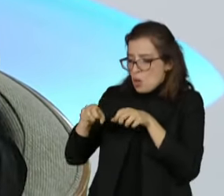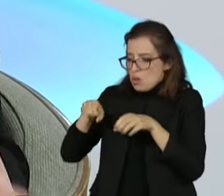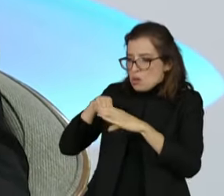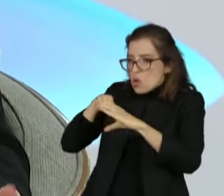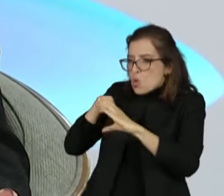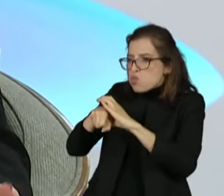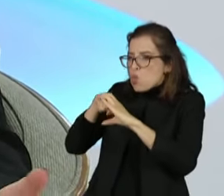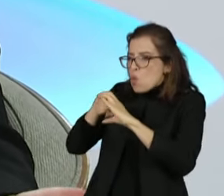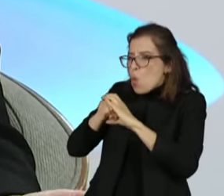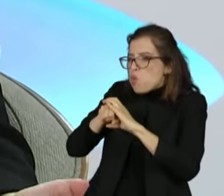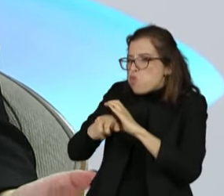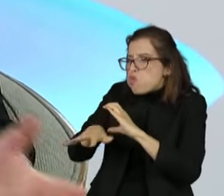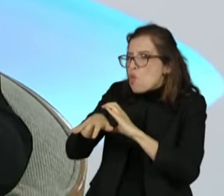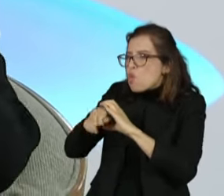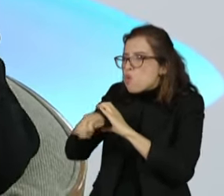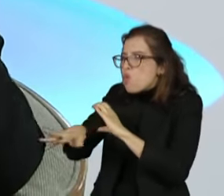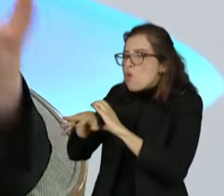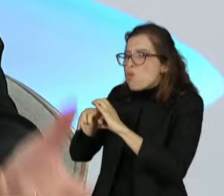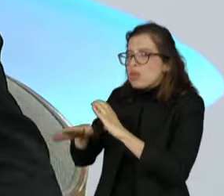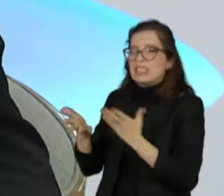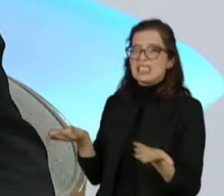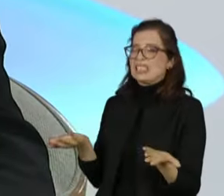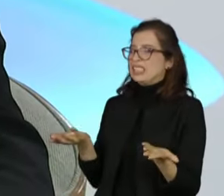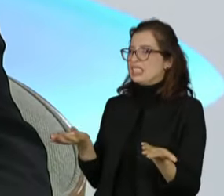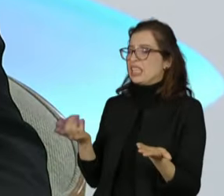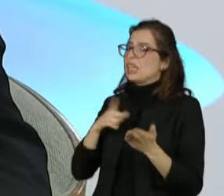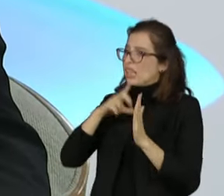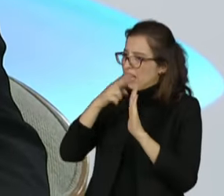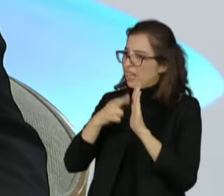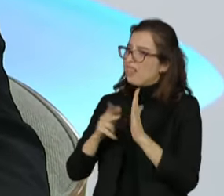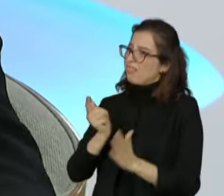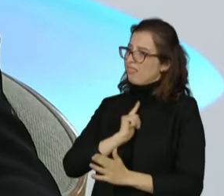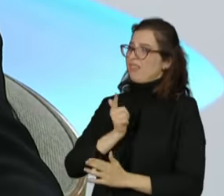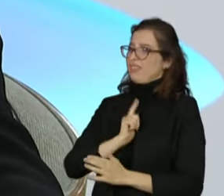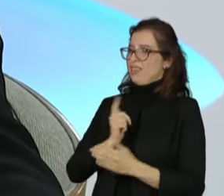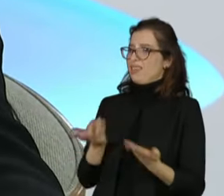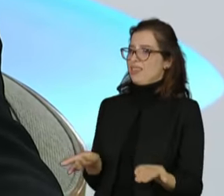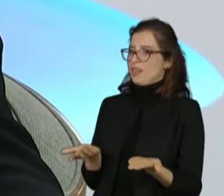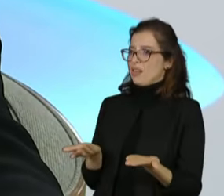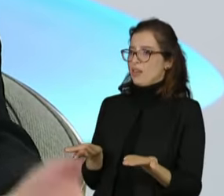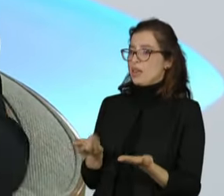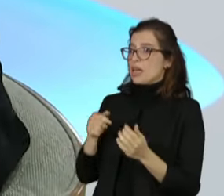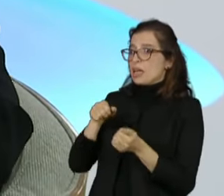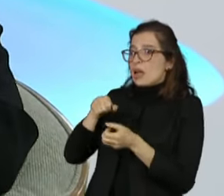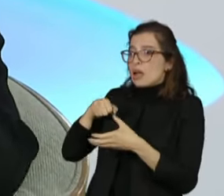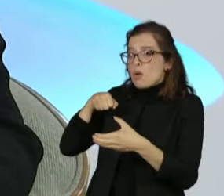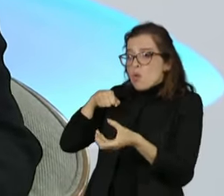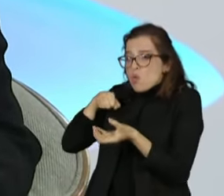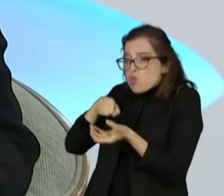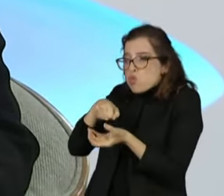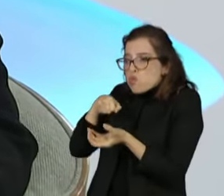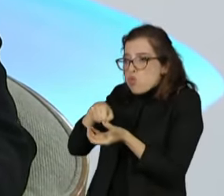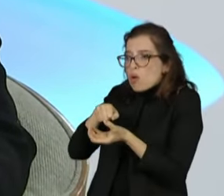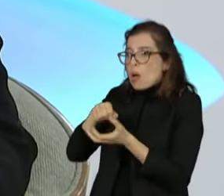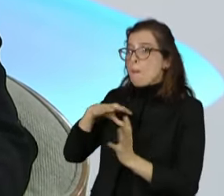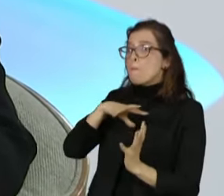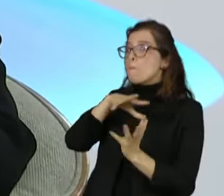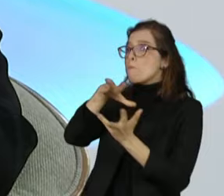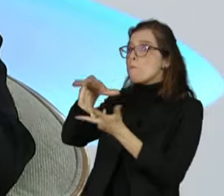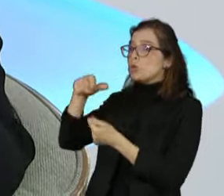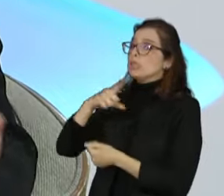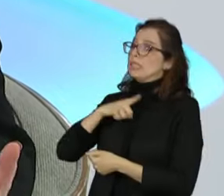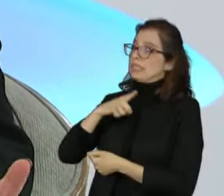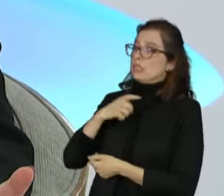inúmeras moléculas, biomoléculas sendo analisadas, testadas e aprovadas no mundo. Claro que o nosso solo é diferente,